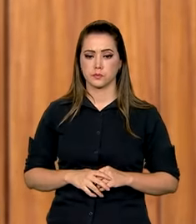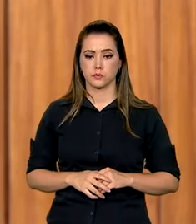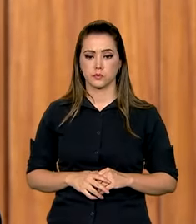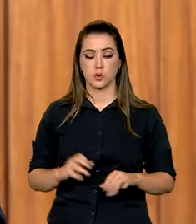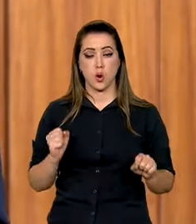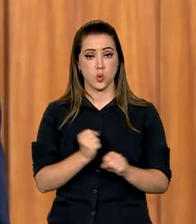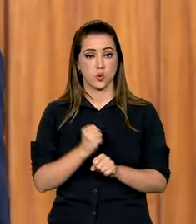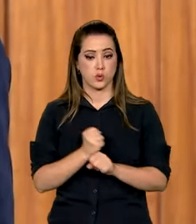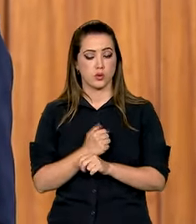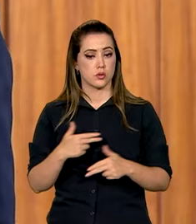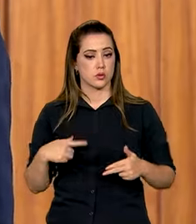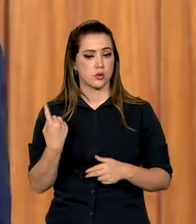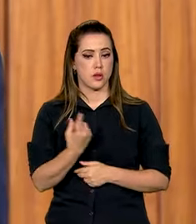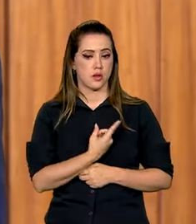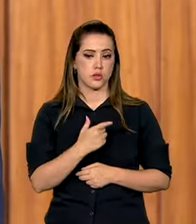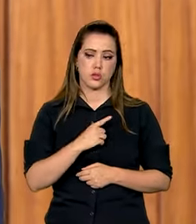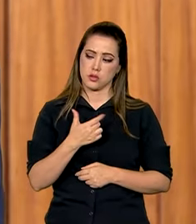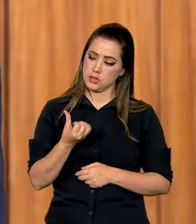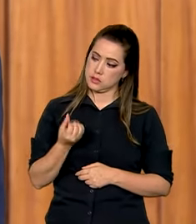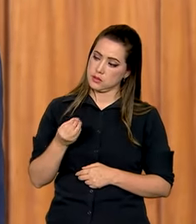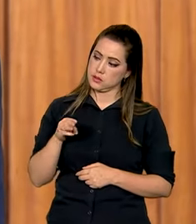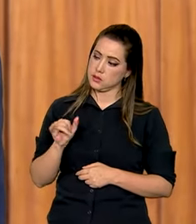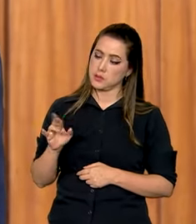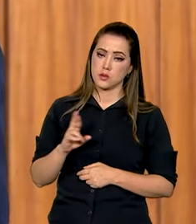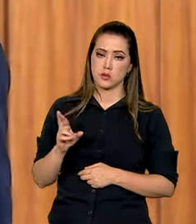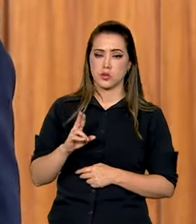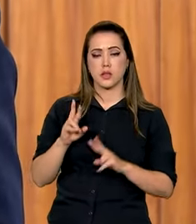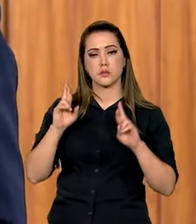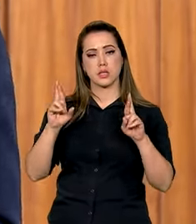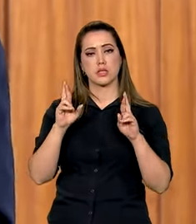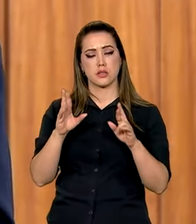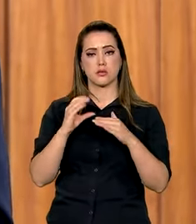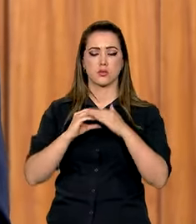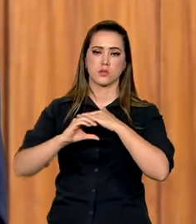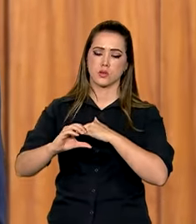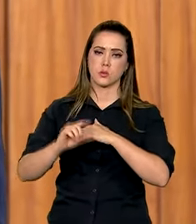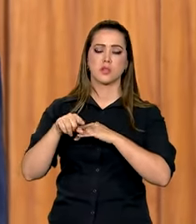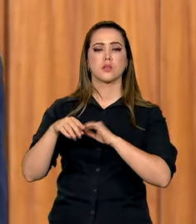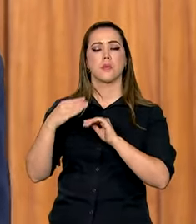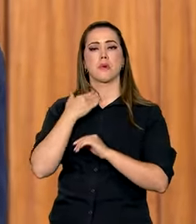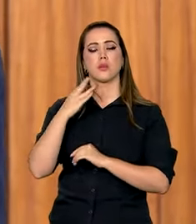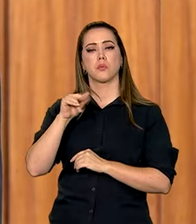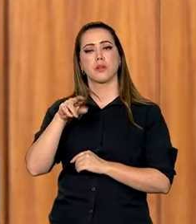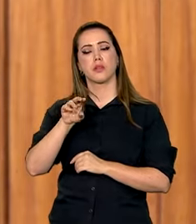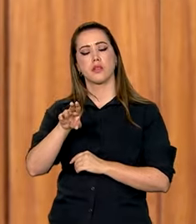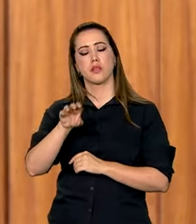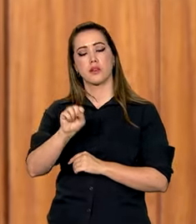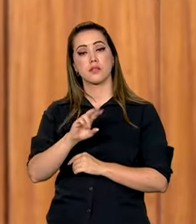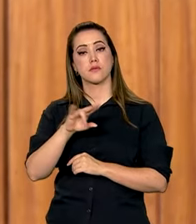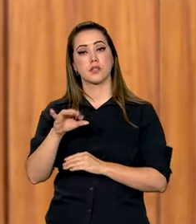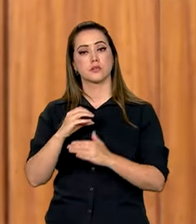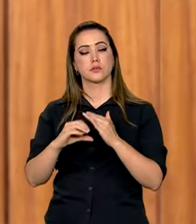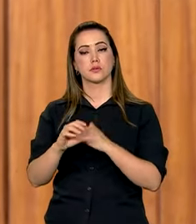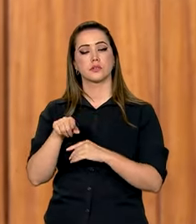infraestrutura, presidente, nós temos R 60 bilhões em perspectiva de investimento e o BNDES vai financiar R$ 25